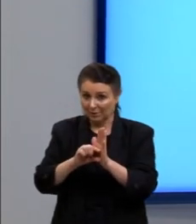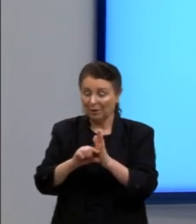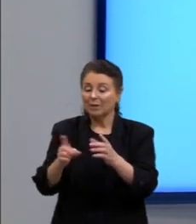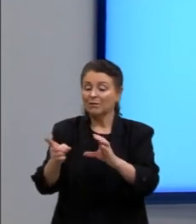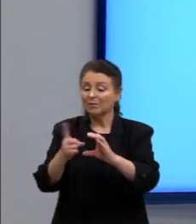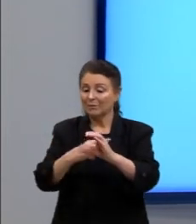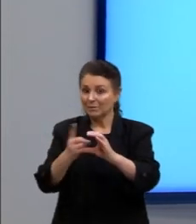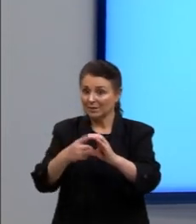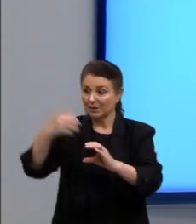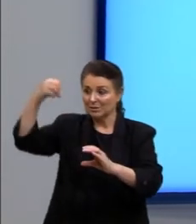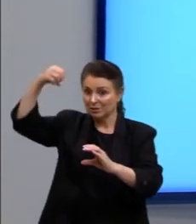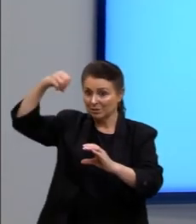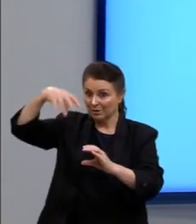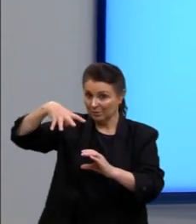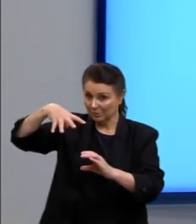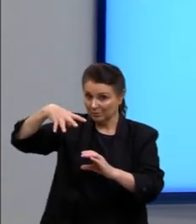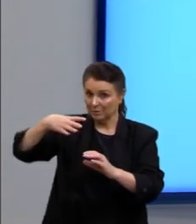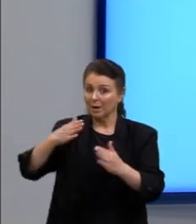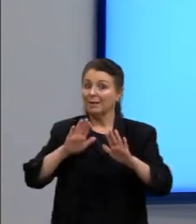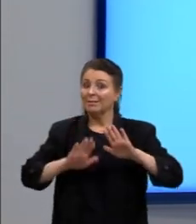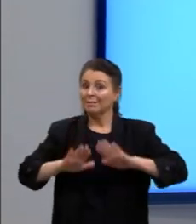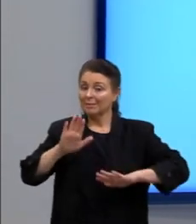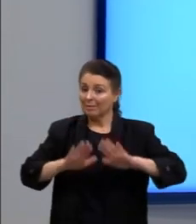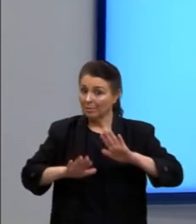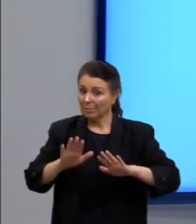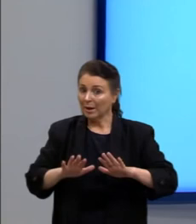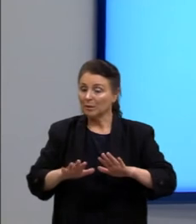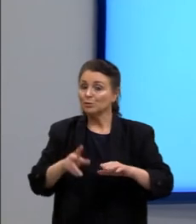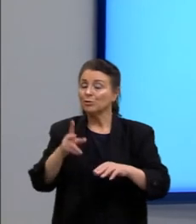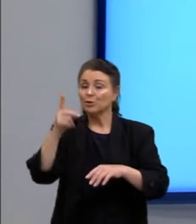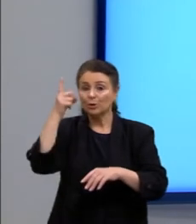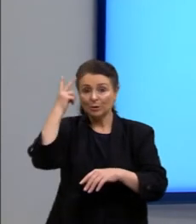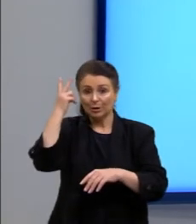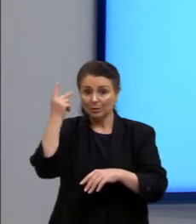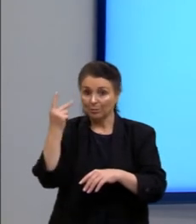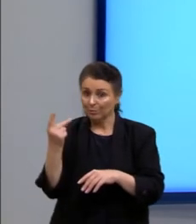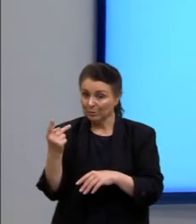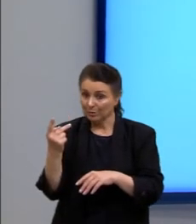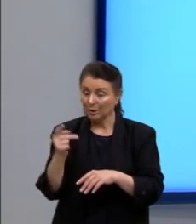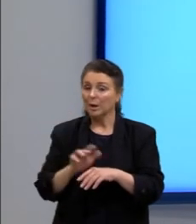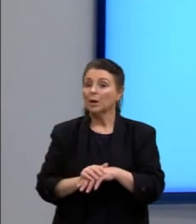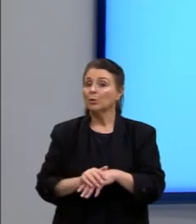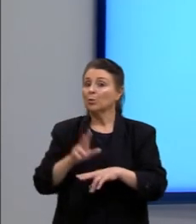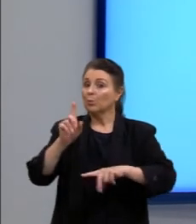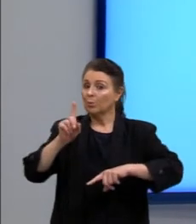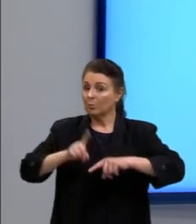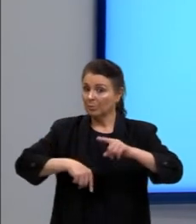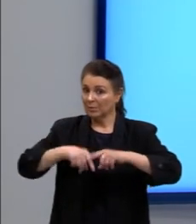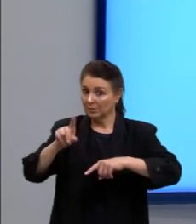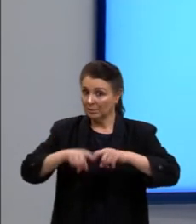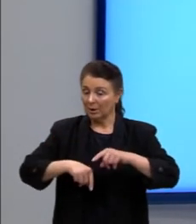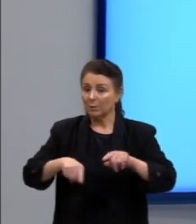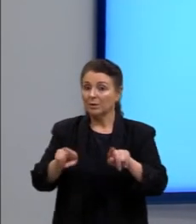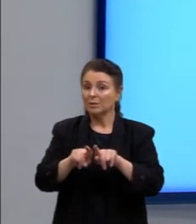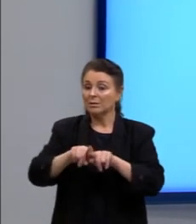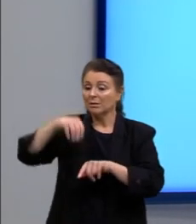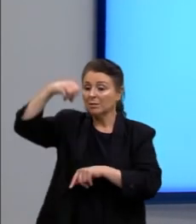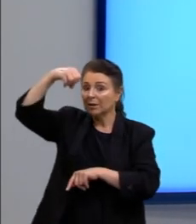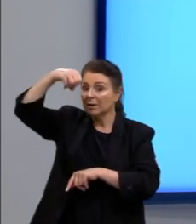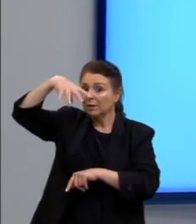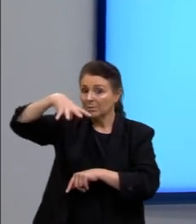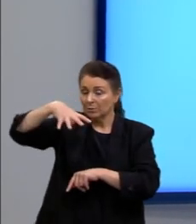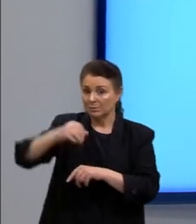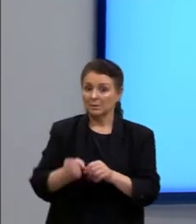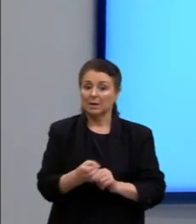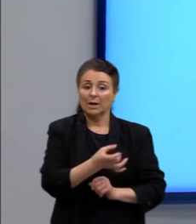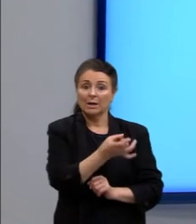E isso vai depender, então, da natureza desse meio, mas também da frequência da luz. e cada cor, pessoal, do espectro, a gente